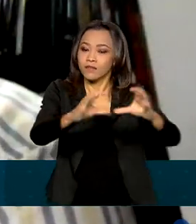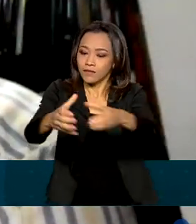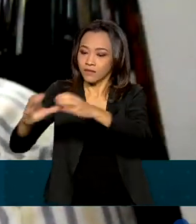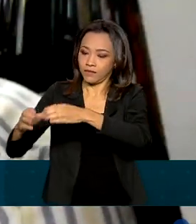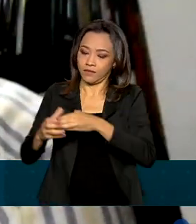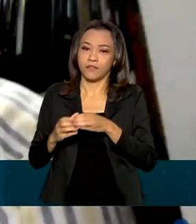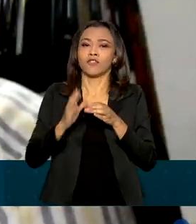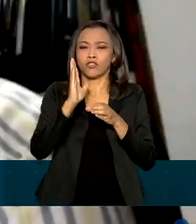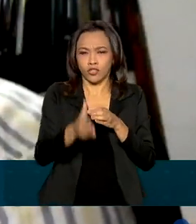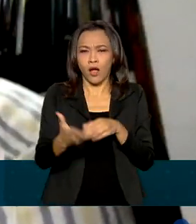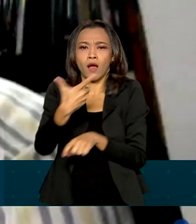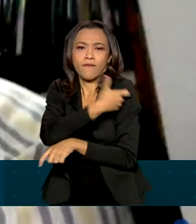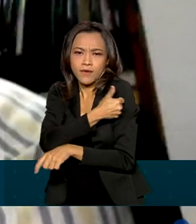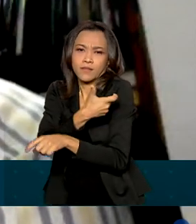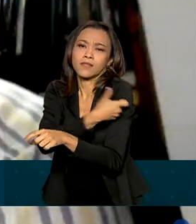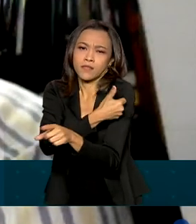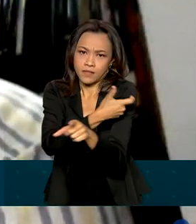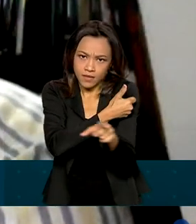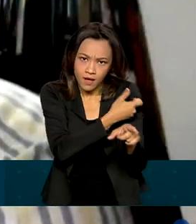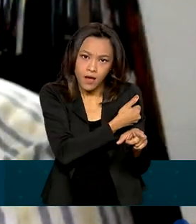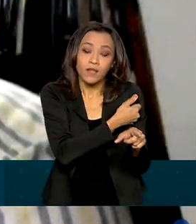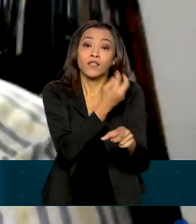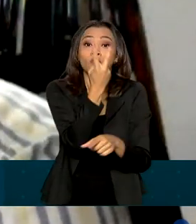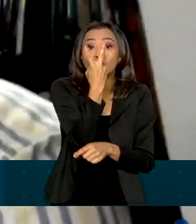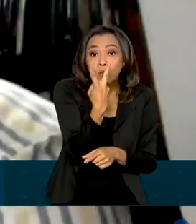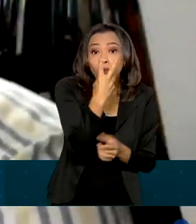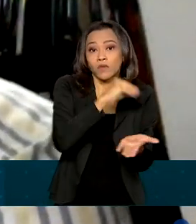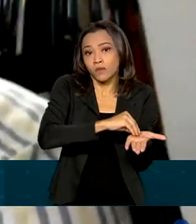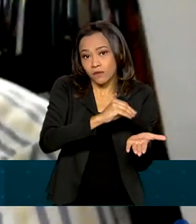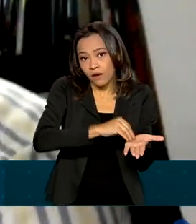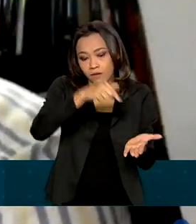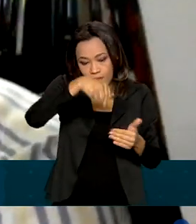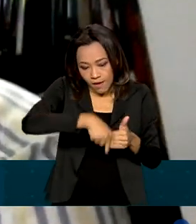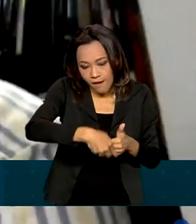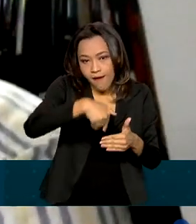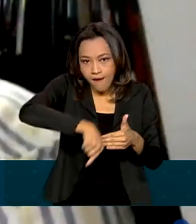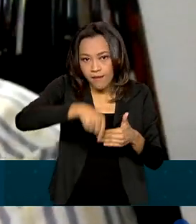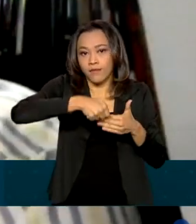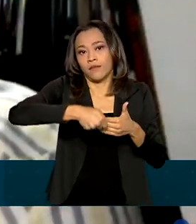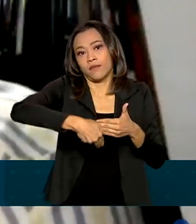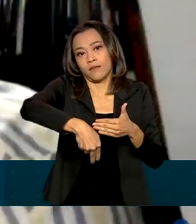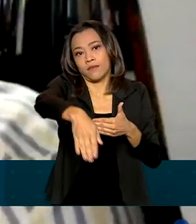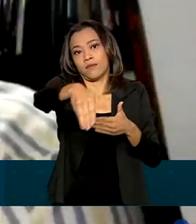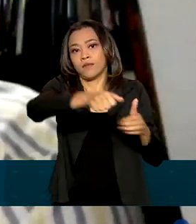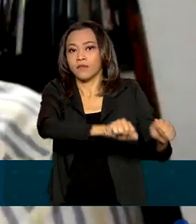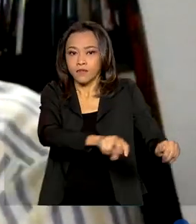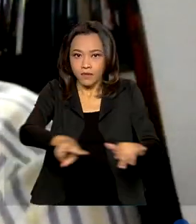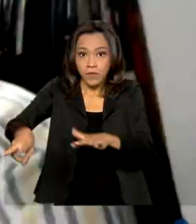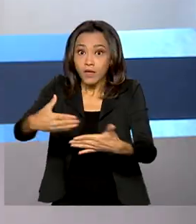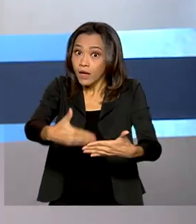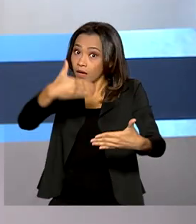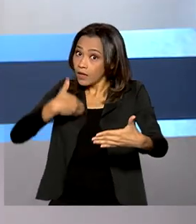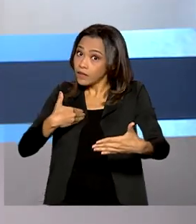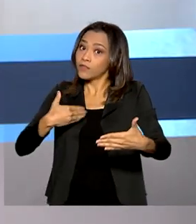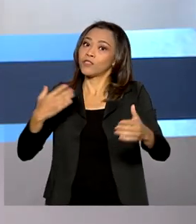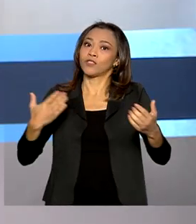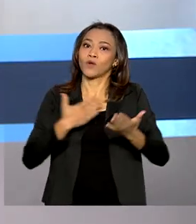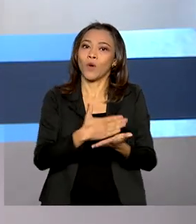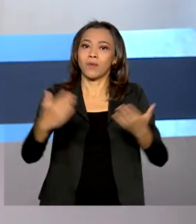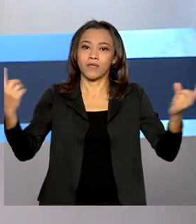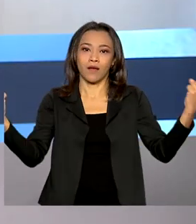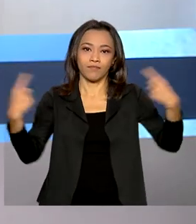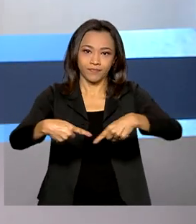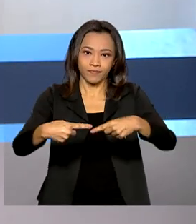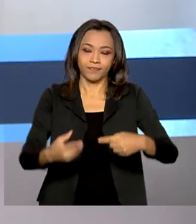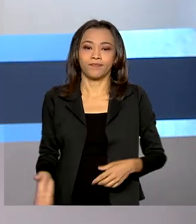completamente vacinadas e duas completarão a vacina esta semana ainda, antes do início da competição. E